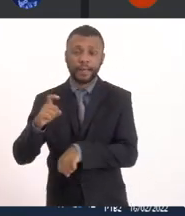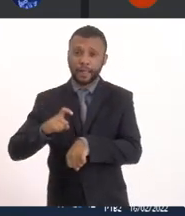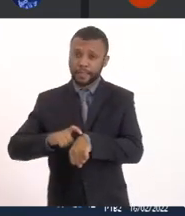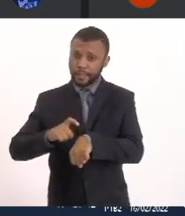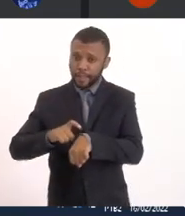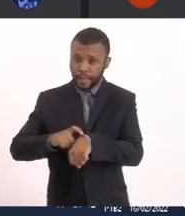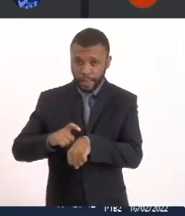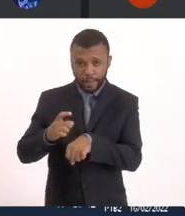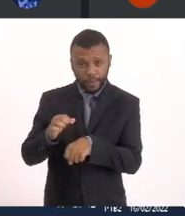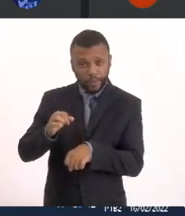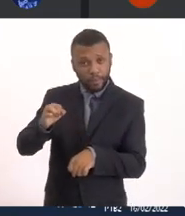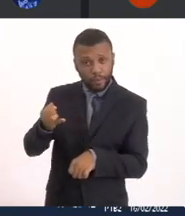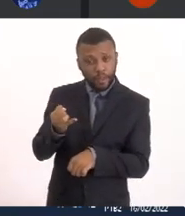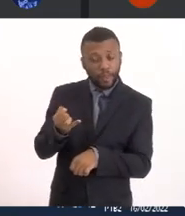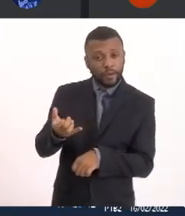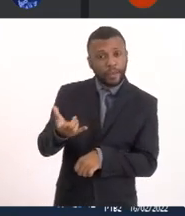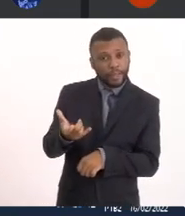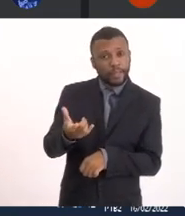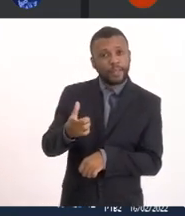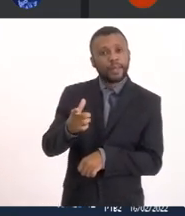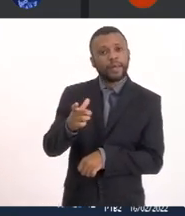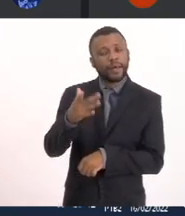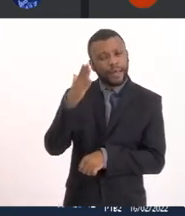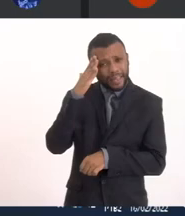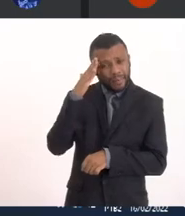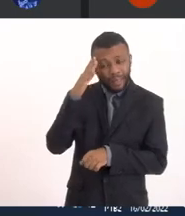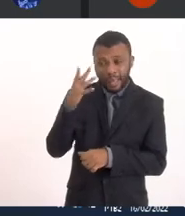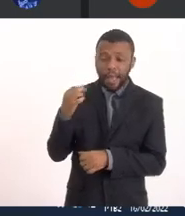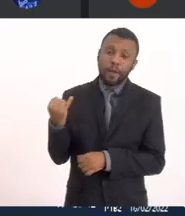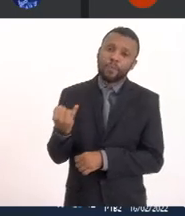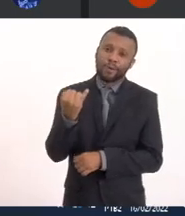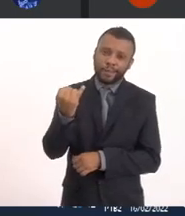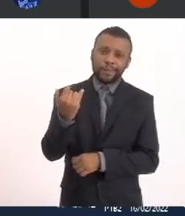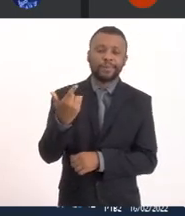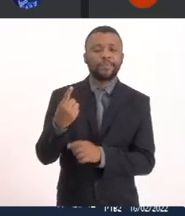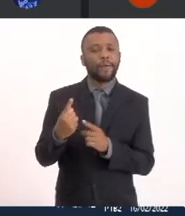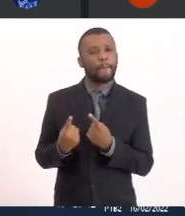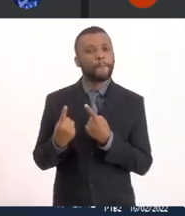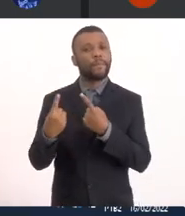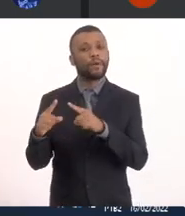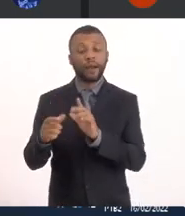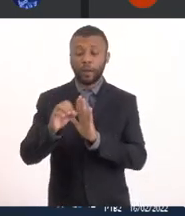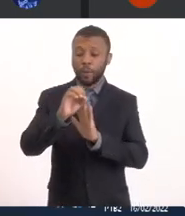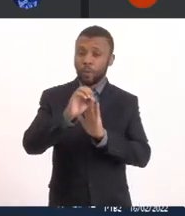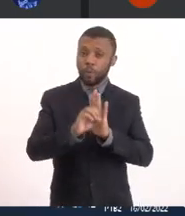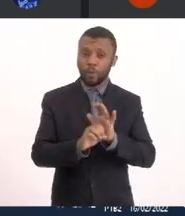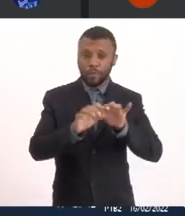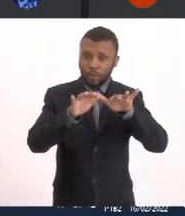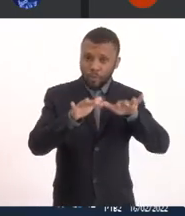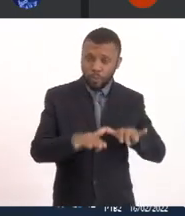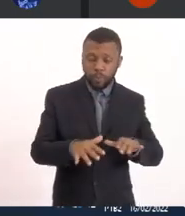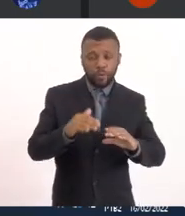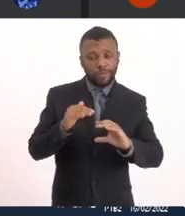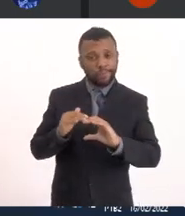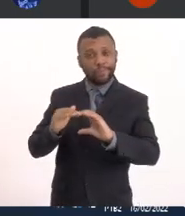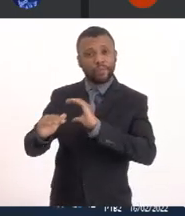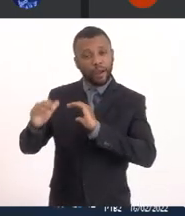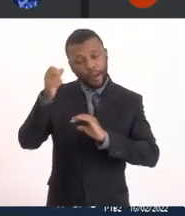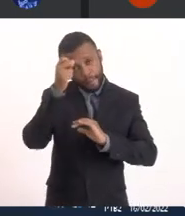A necessidade De provocar Por ofício A prefeita Por manifestação Dos pescadores